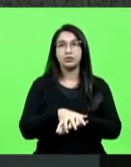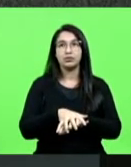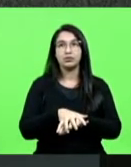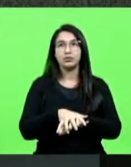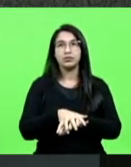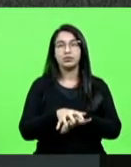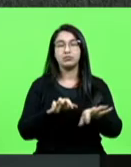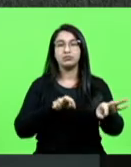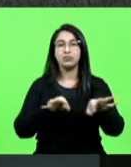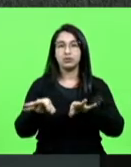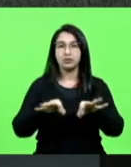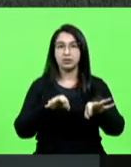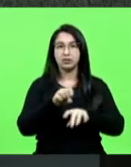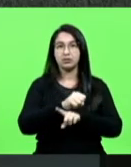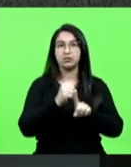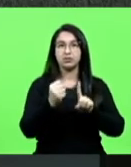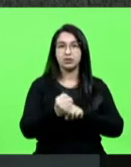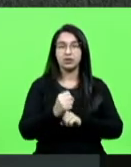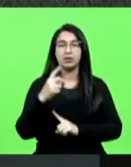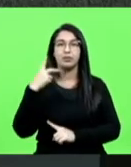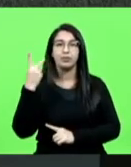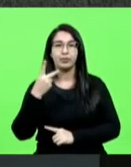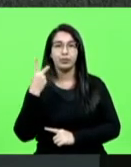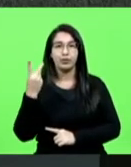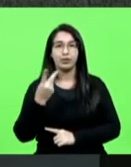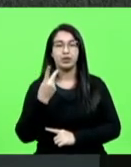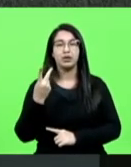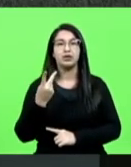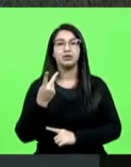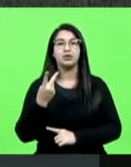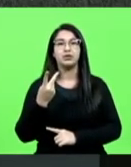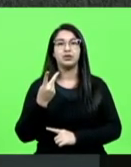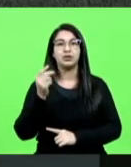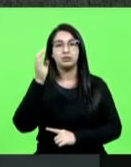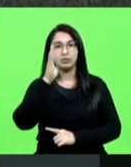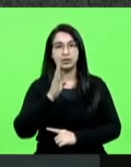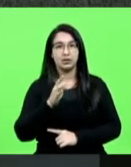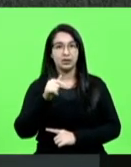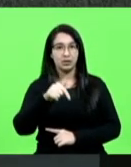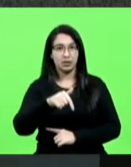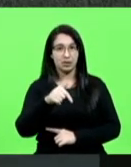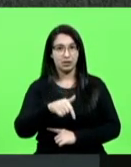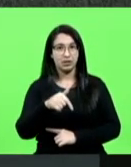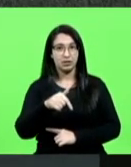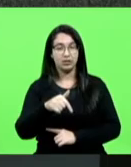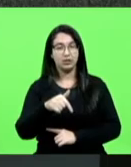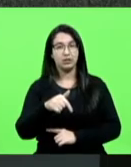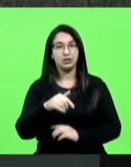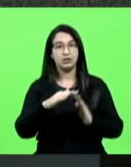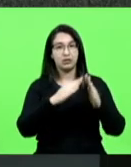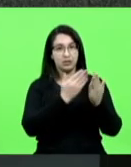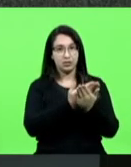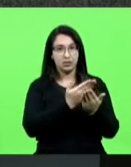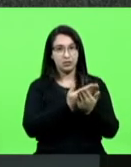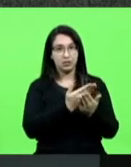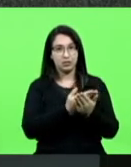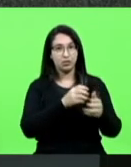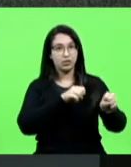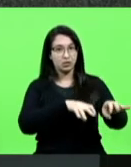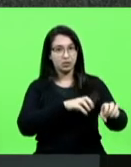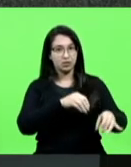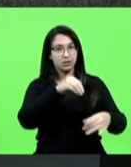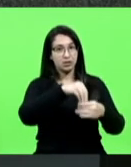organização social e política brasileira como disciplina nas escolas. O que nós